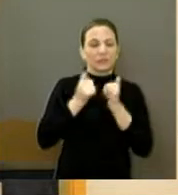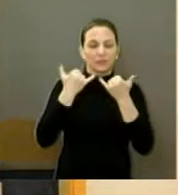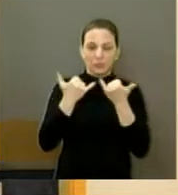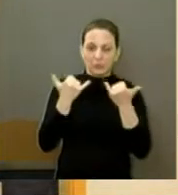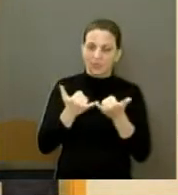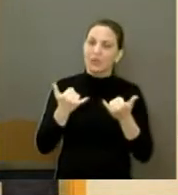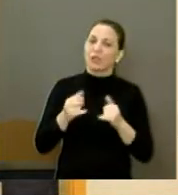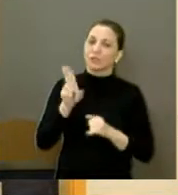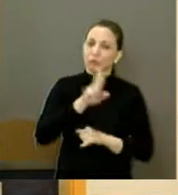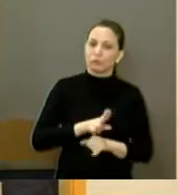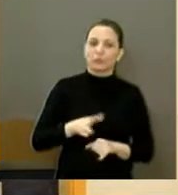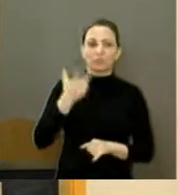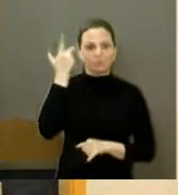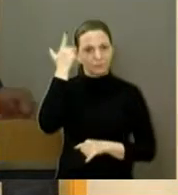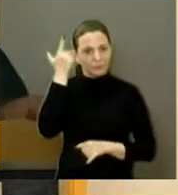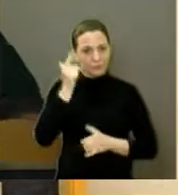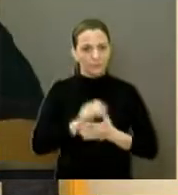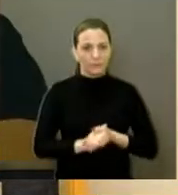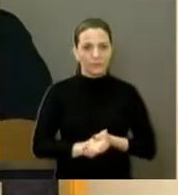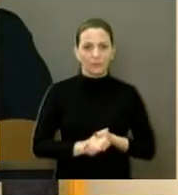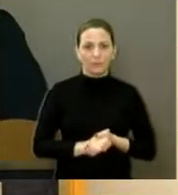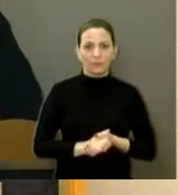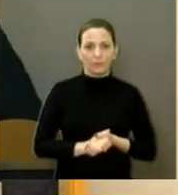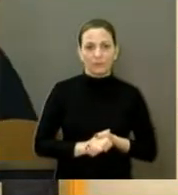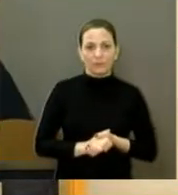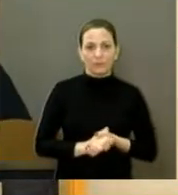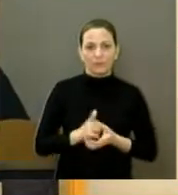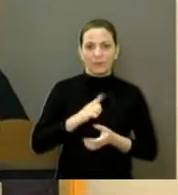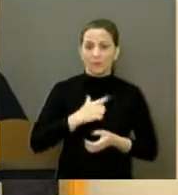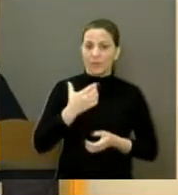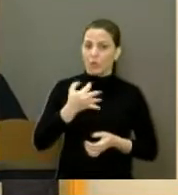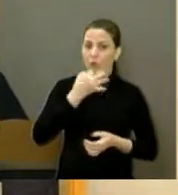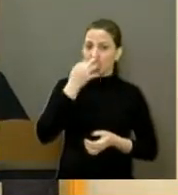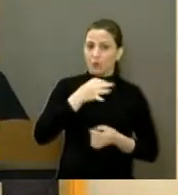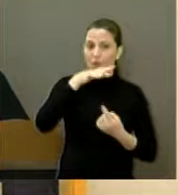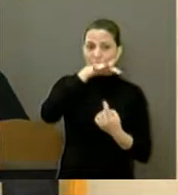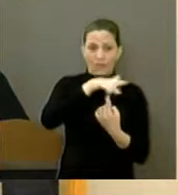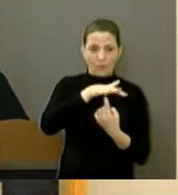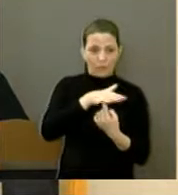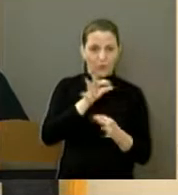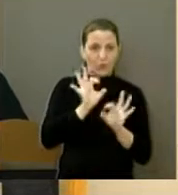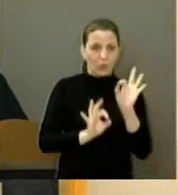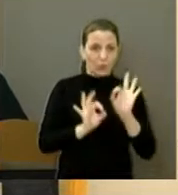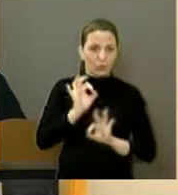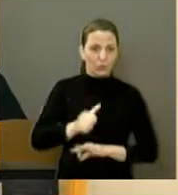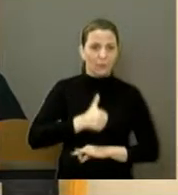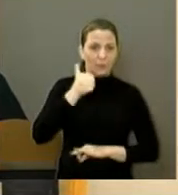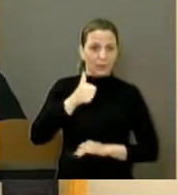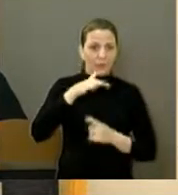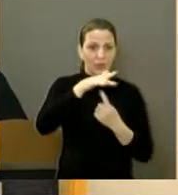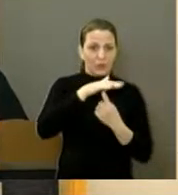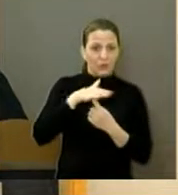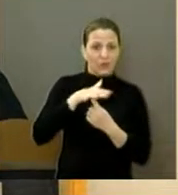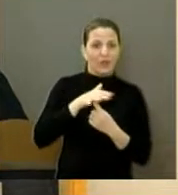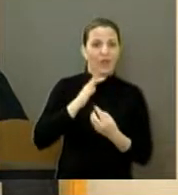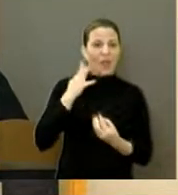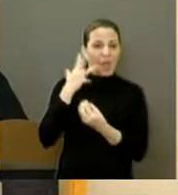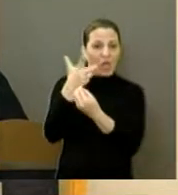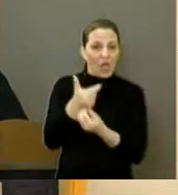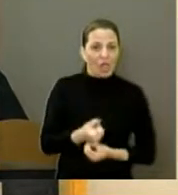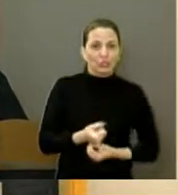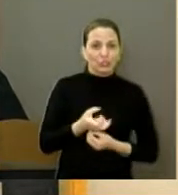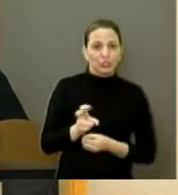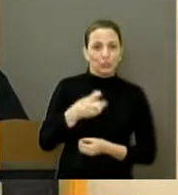E nós estamos numa proposta também, sobre essas feiras que já a organizou, que foi a primeira feira de arte e cultura no Secap,